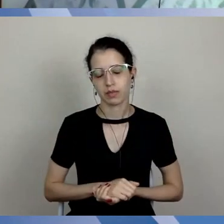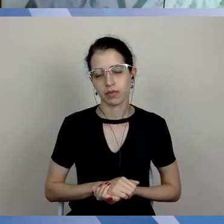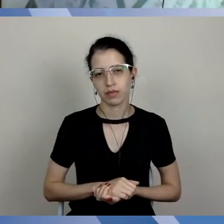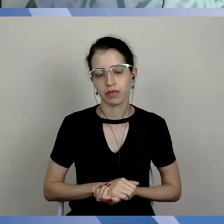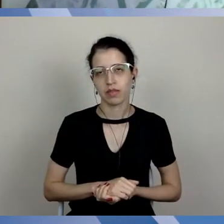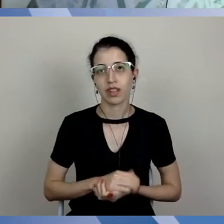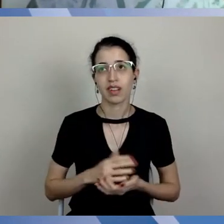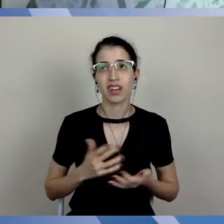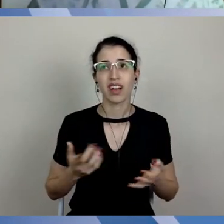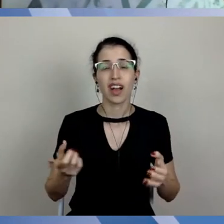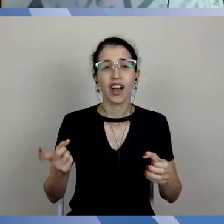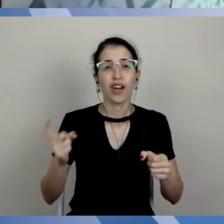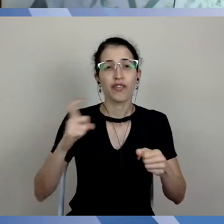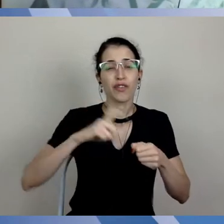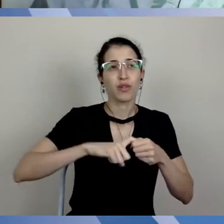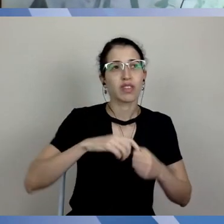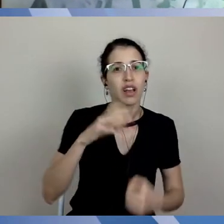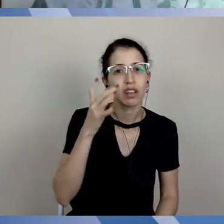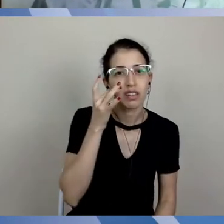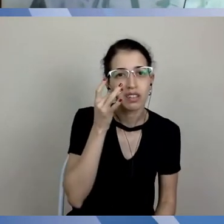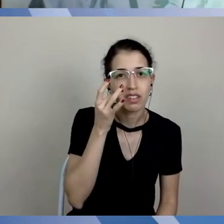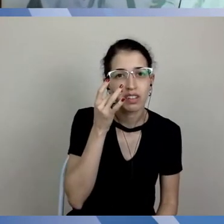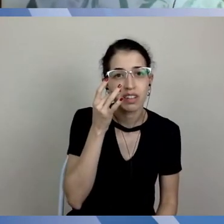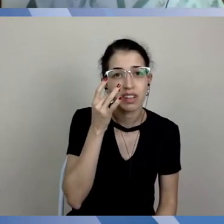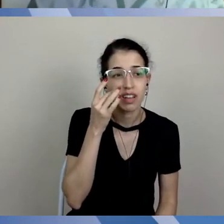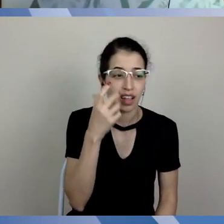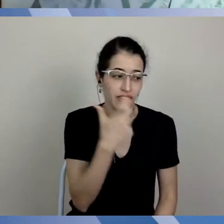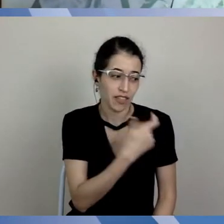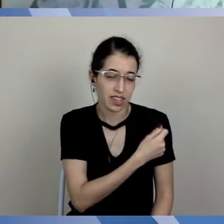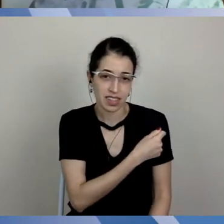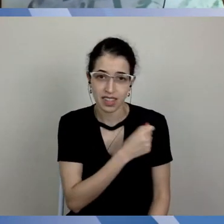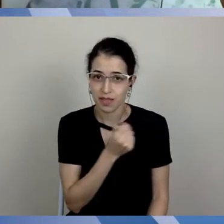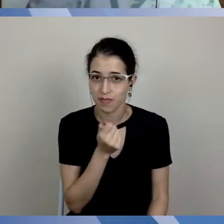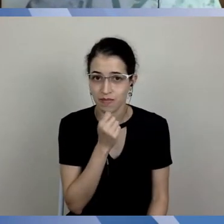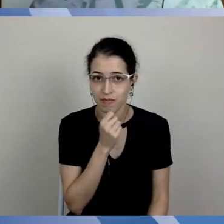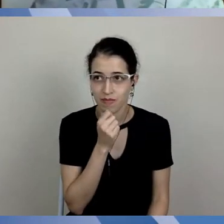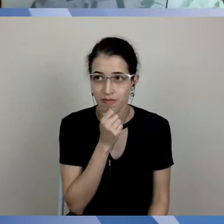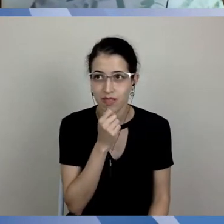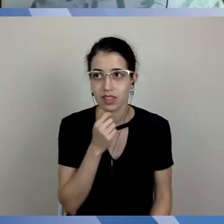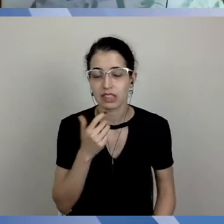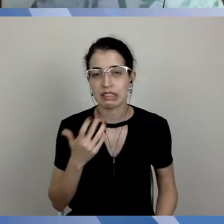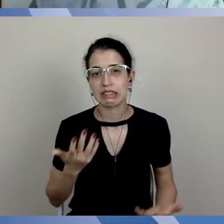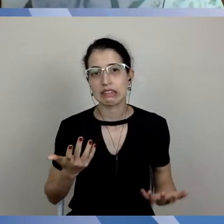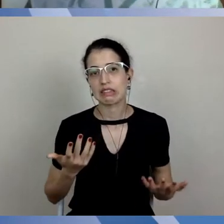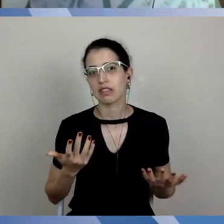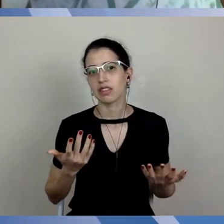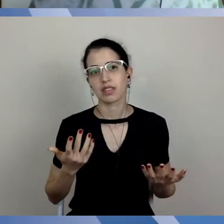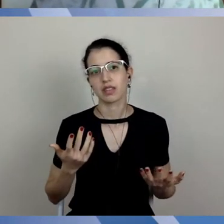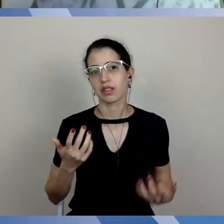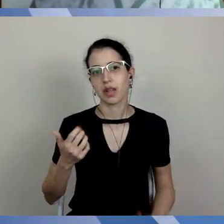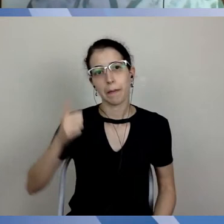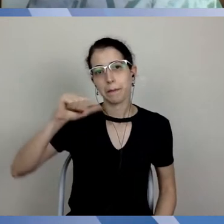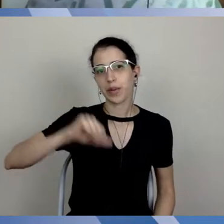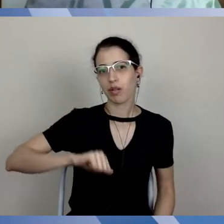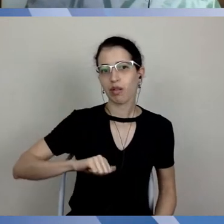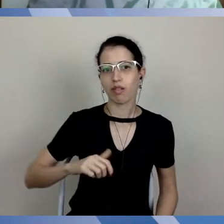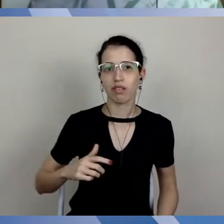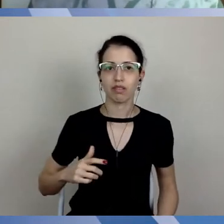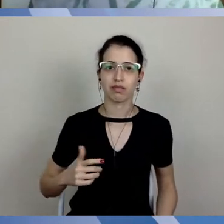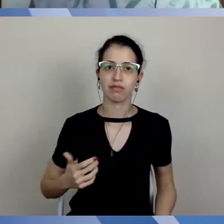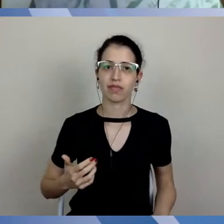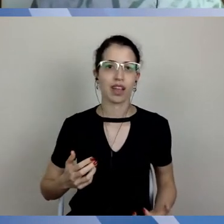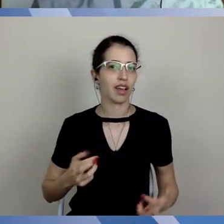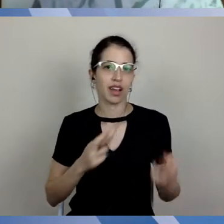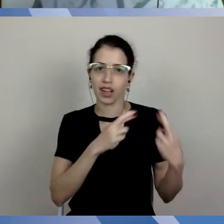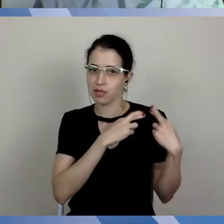voltar sem a vacina sabendo que tem esse recurso pode ser uma negligência nossa, não é? Então, isso vai atrasar alguma